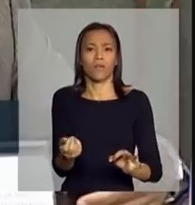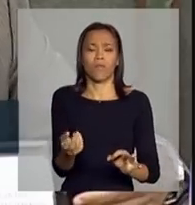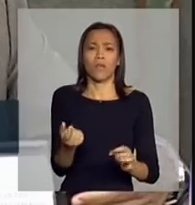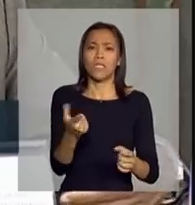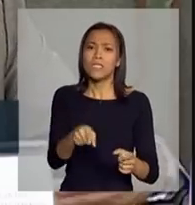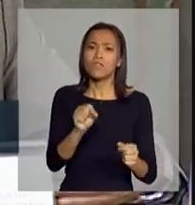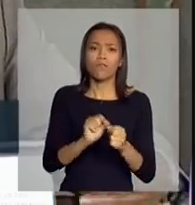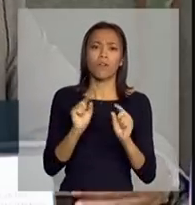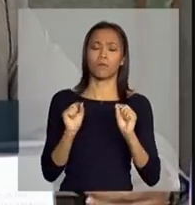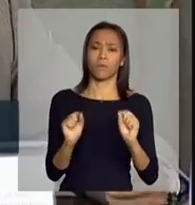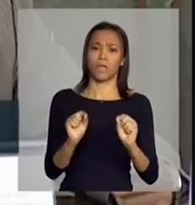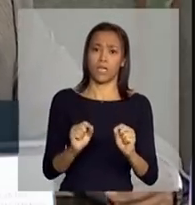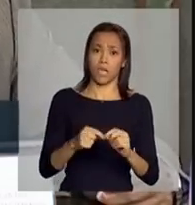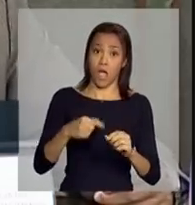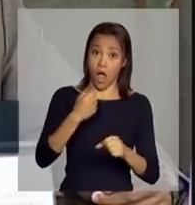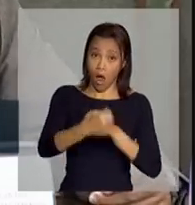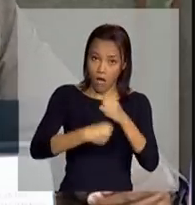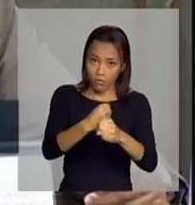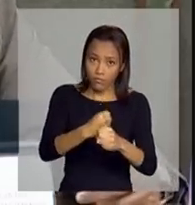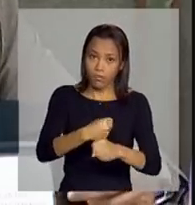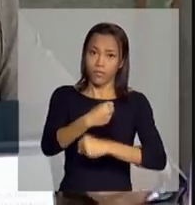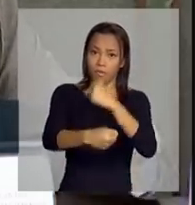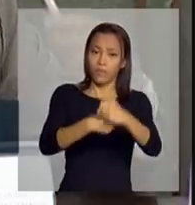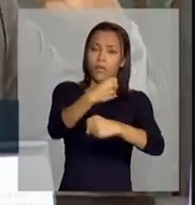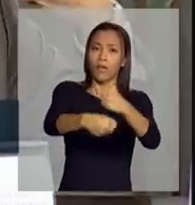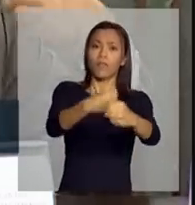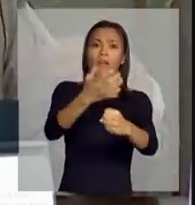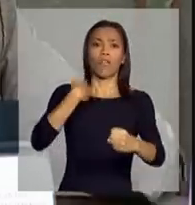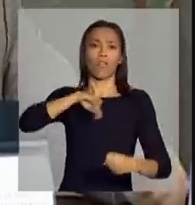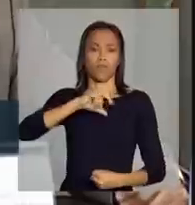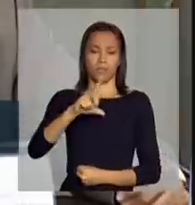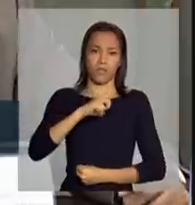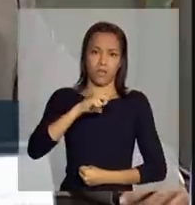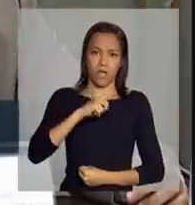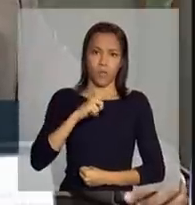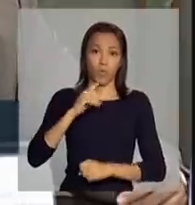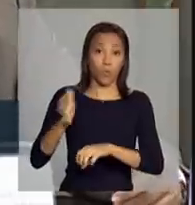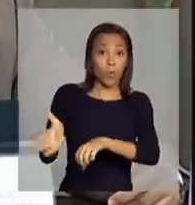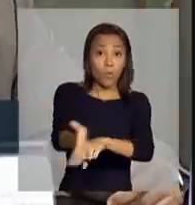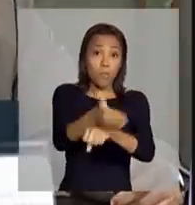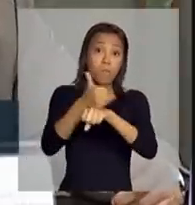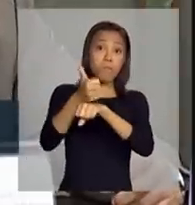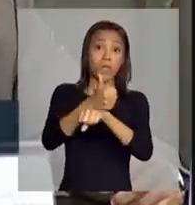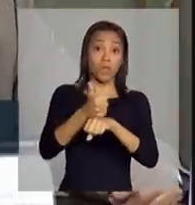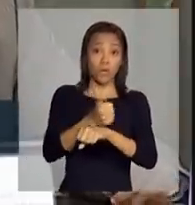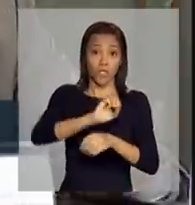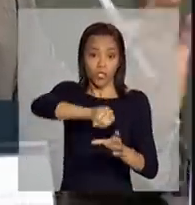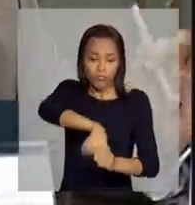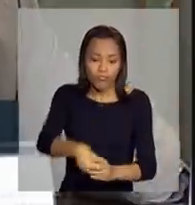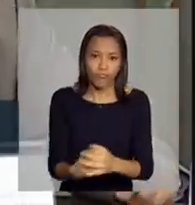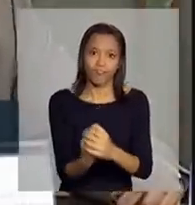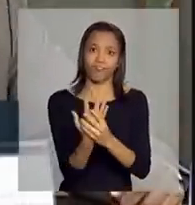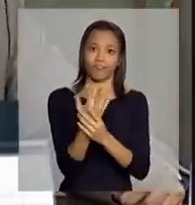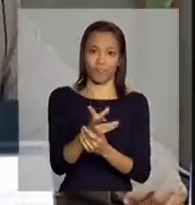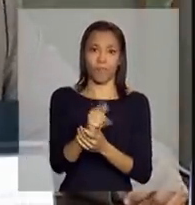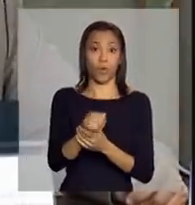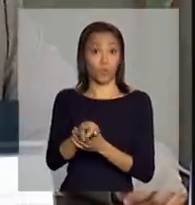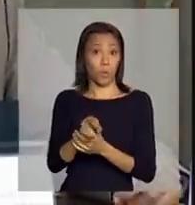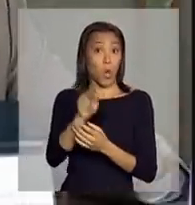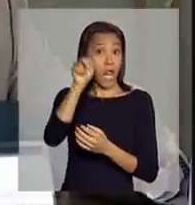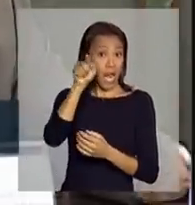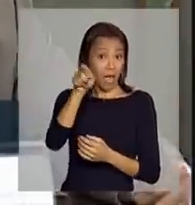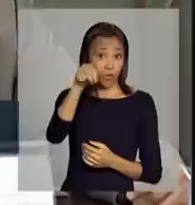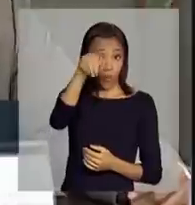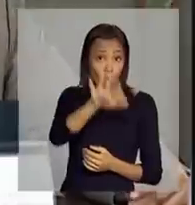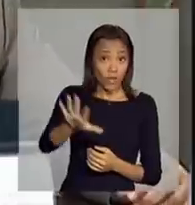Isso faz com que a cada ano que passe nós tenhamos uma melhoria de produtividade. A questão do Nordeste é um pouco mais